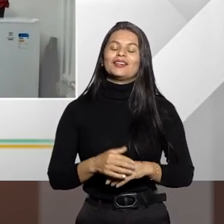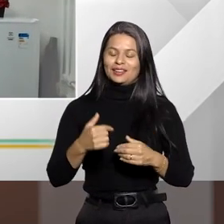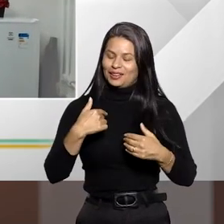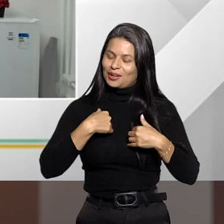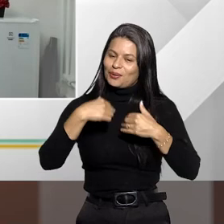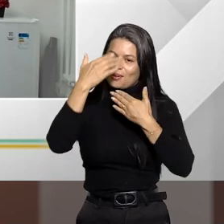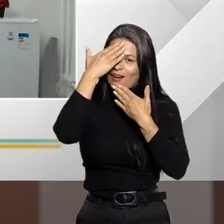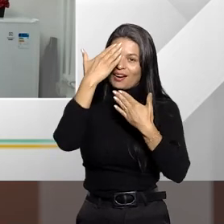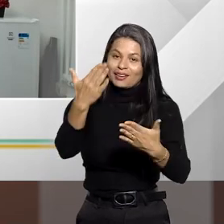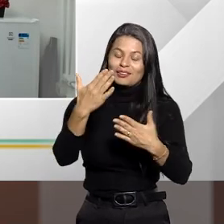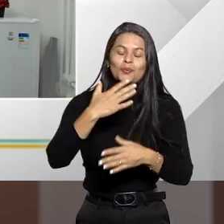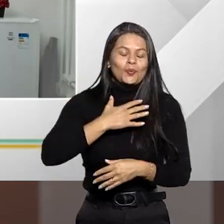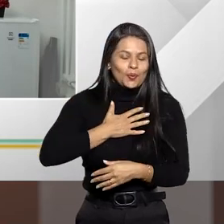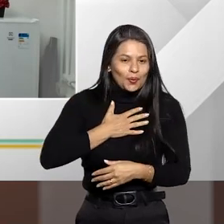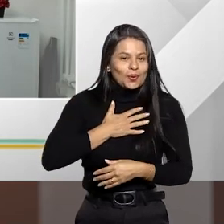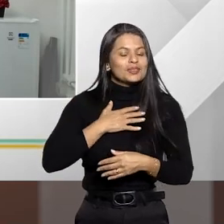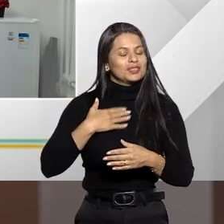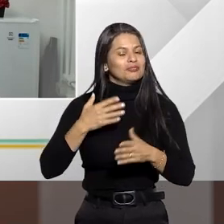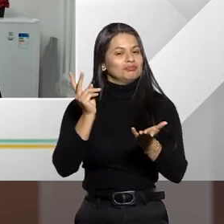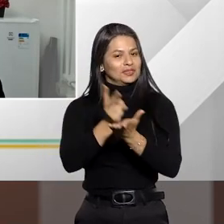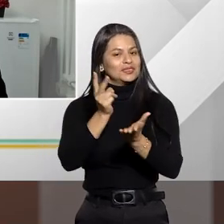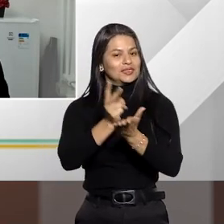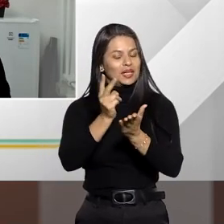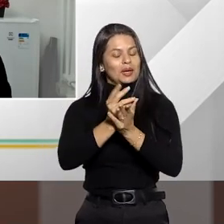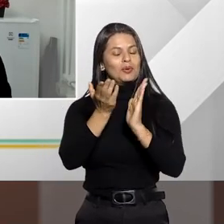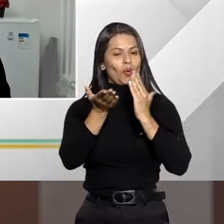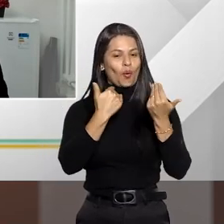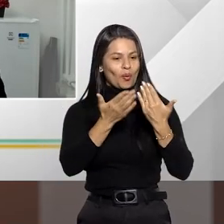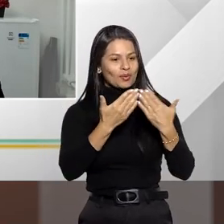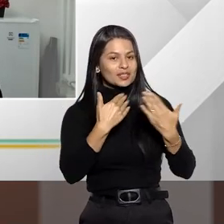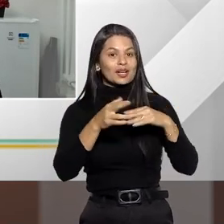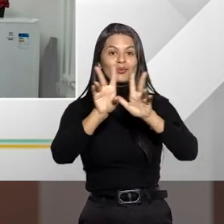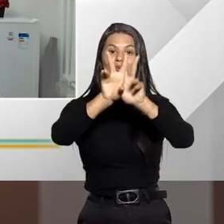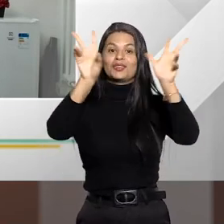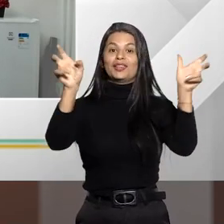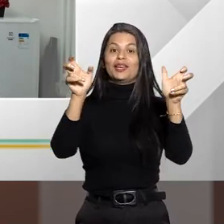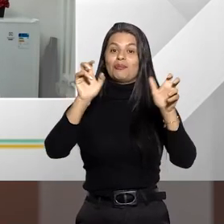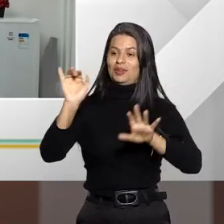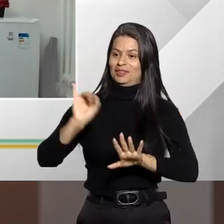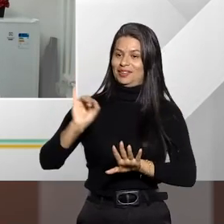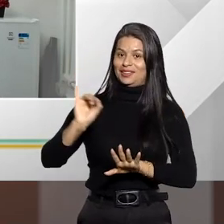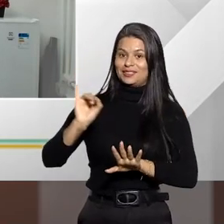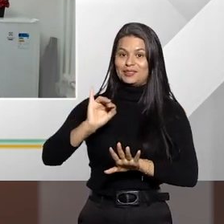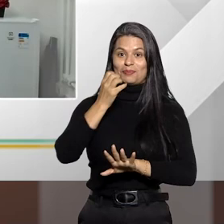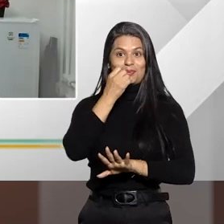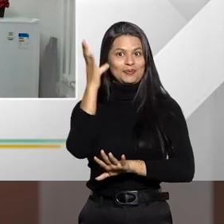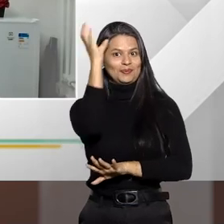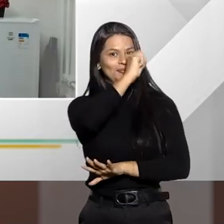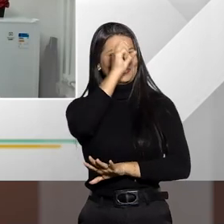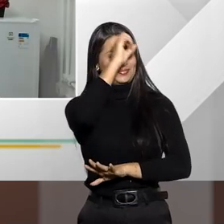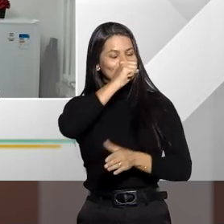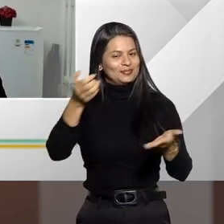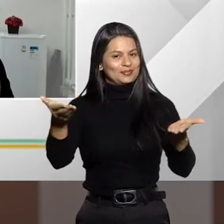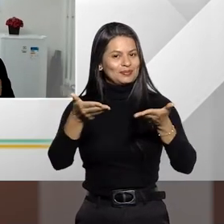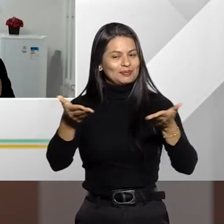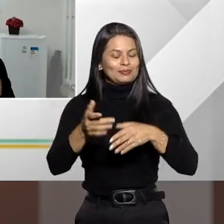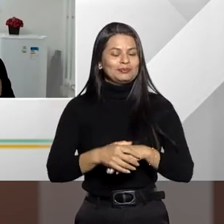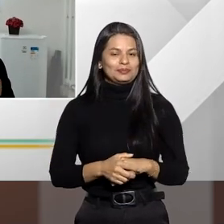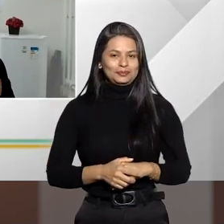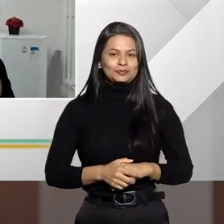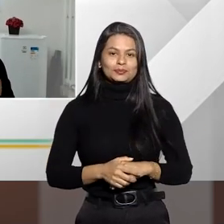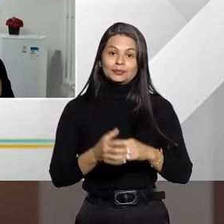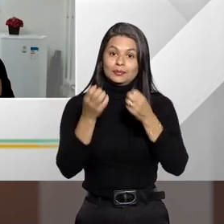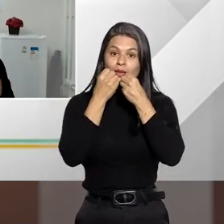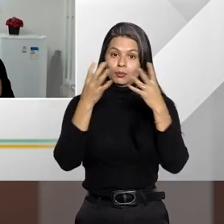agradeço, para mim é uma honra, estou à disposição, vamos conversar, um tema muito interessante, tem muita coisa bacana para a gente aprender hoje. Bom,